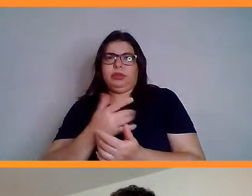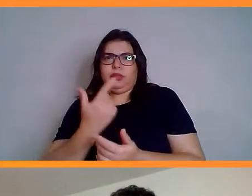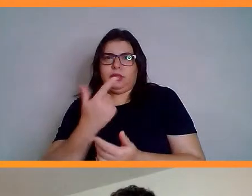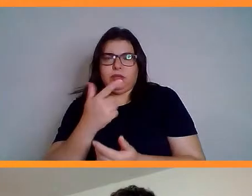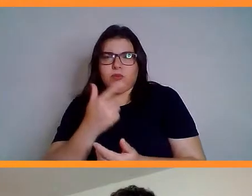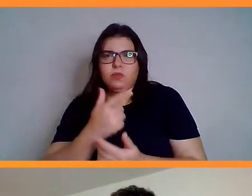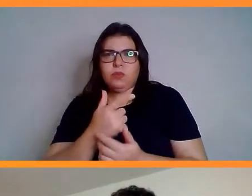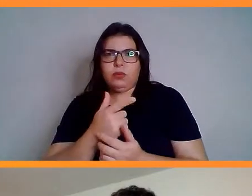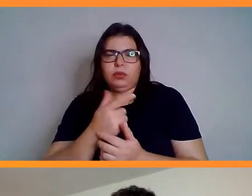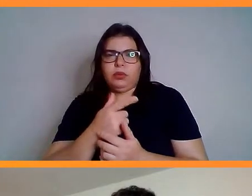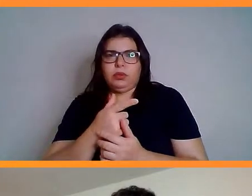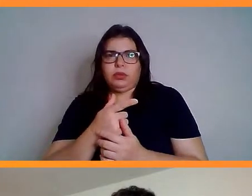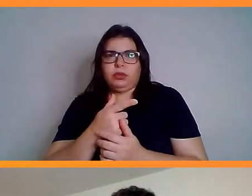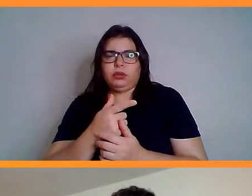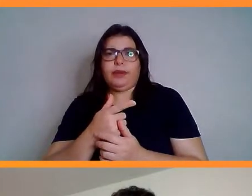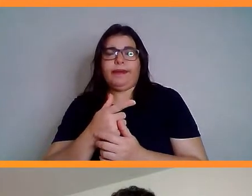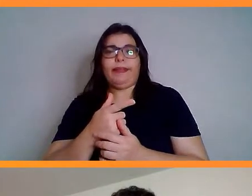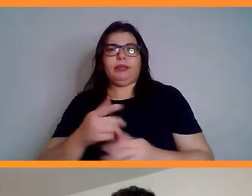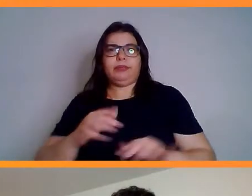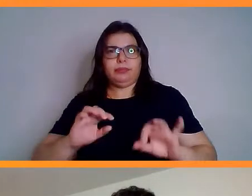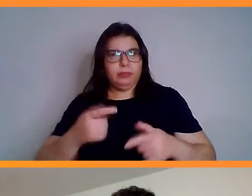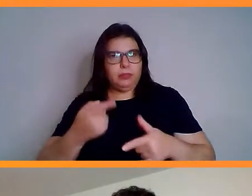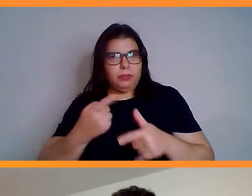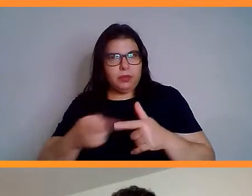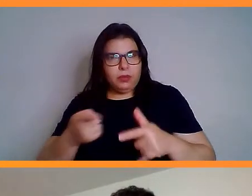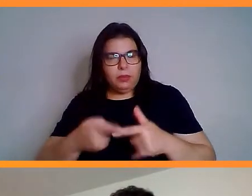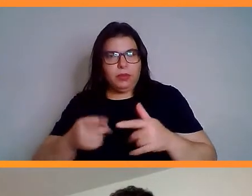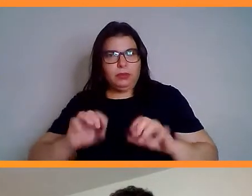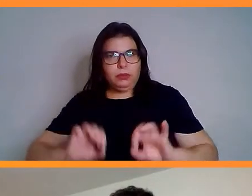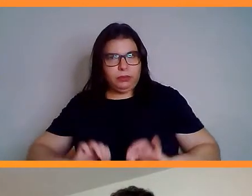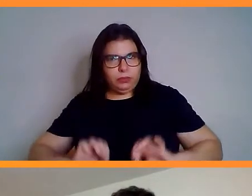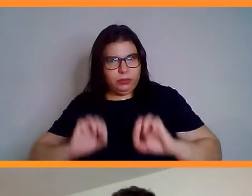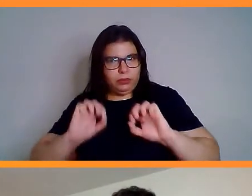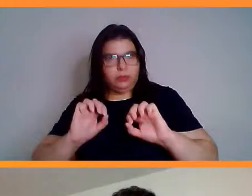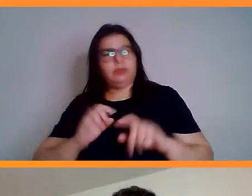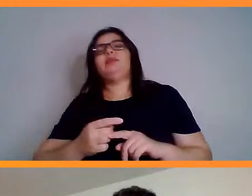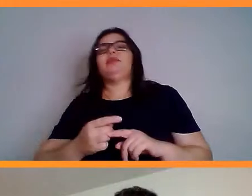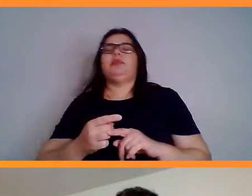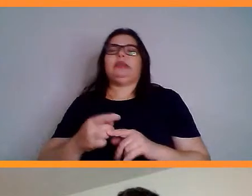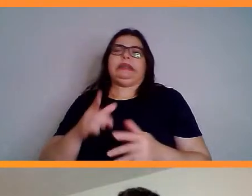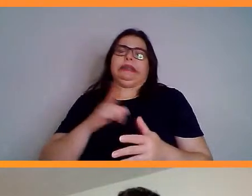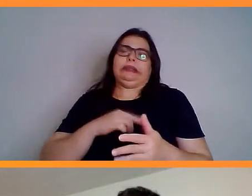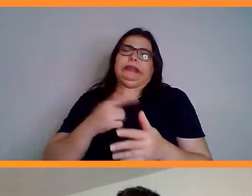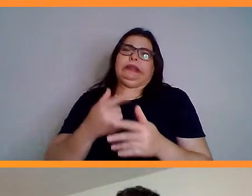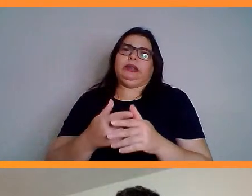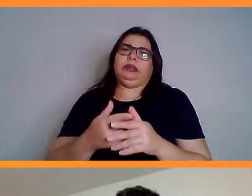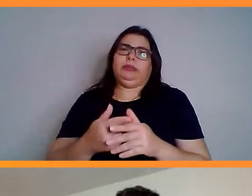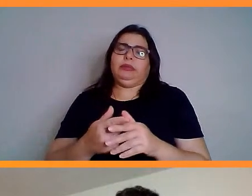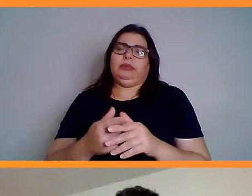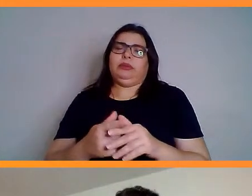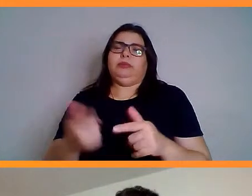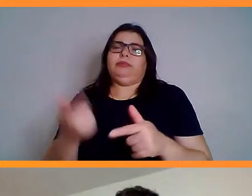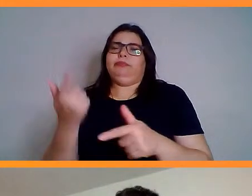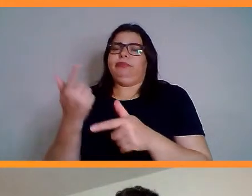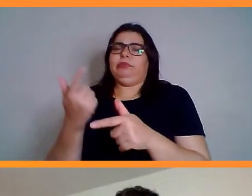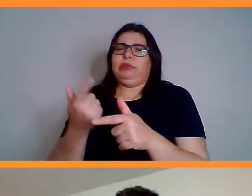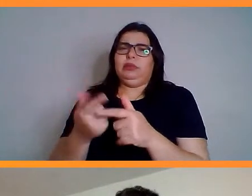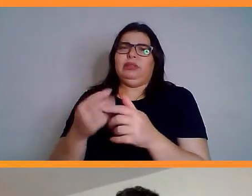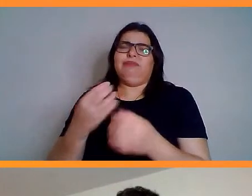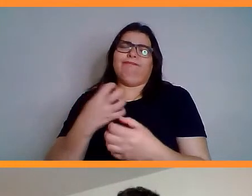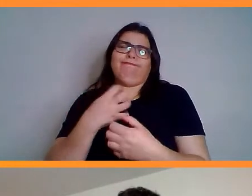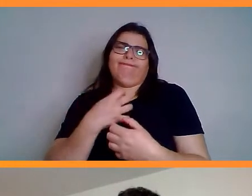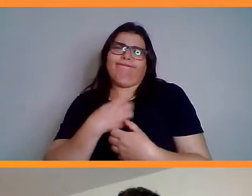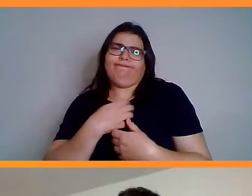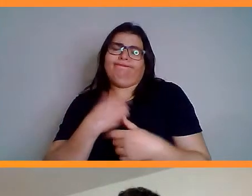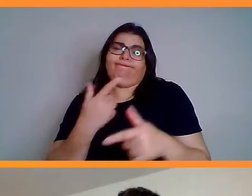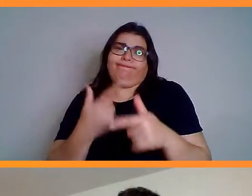assim. O que acontece é que, muitas vezes, elas têm realmente um trauma muito grande por conta dessa violência que elas sofrem, né?